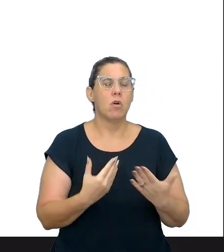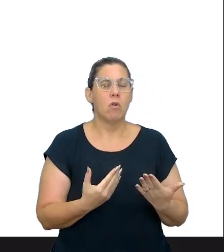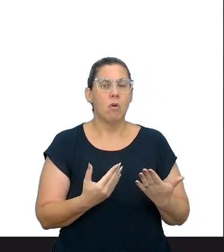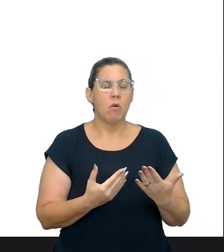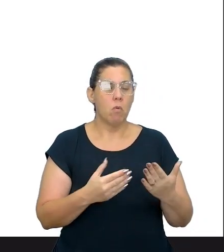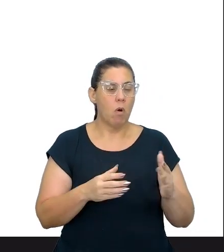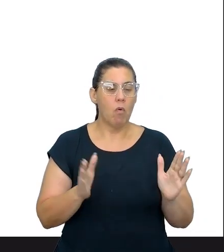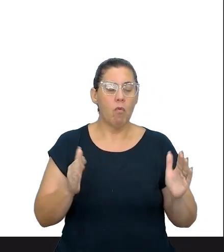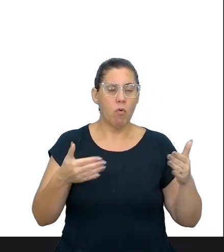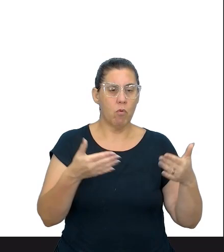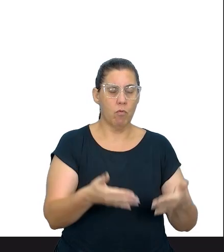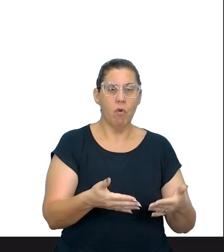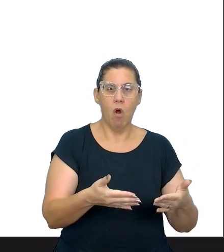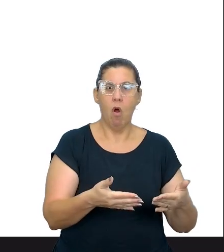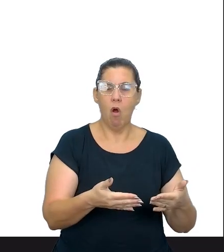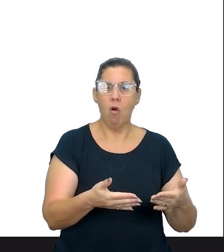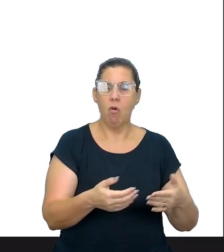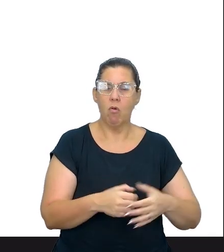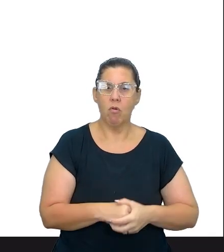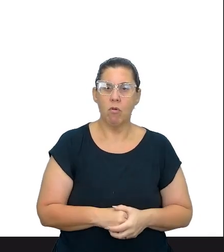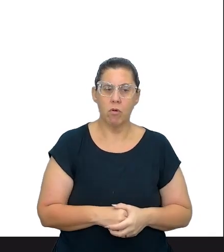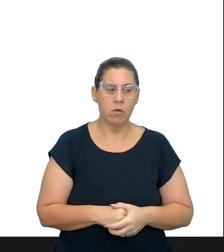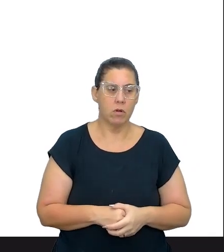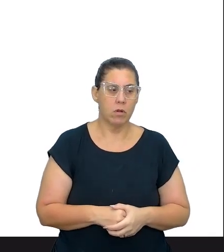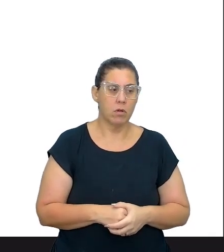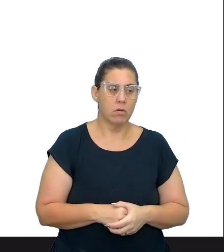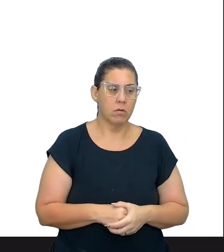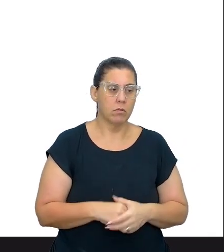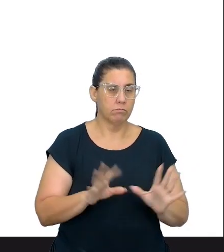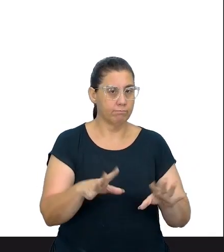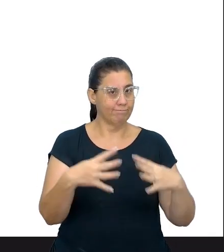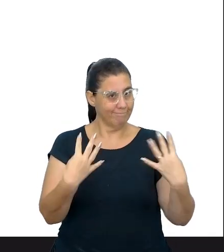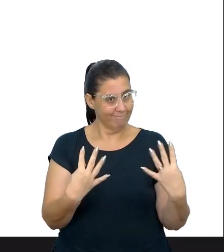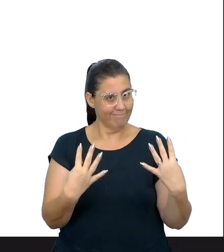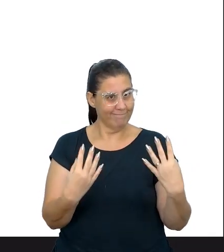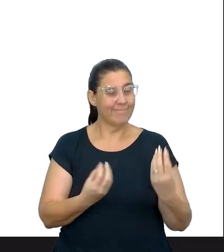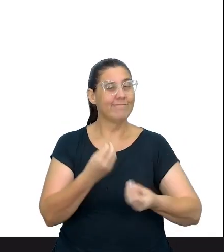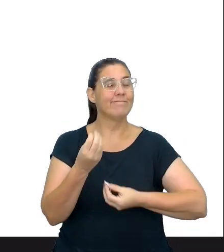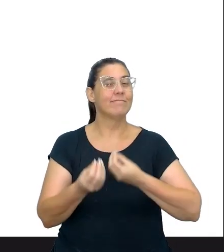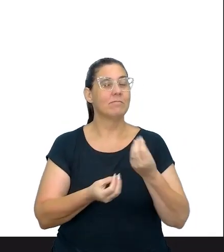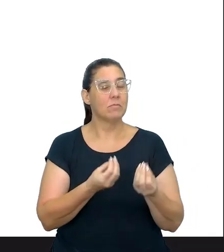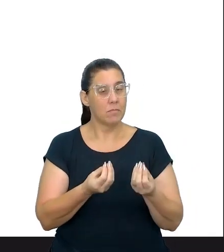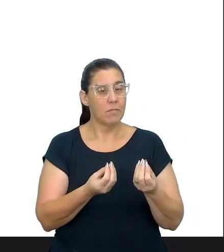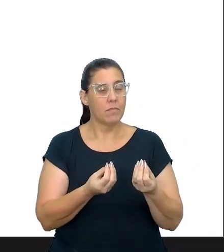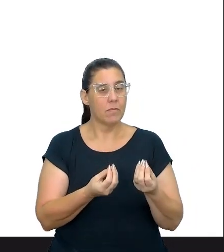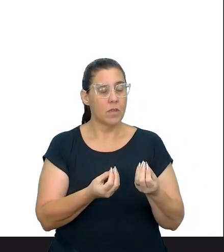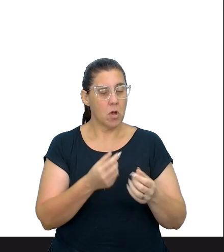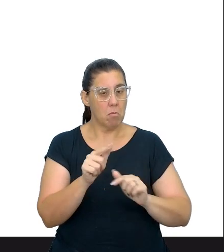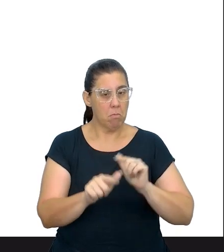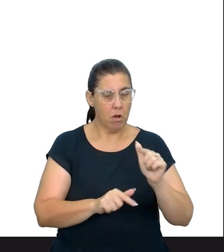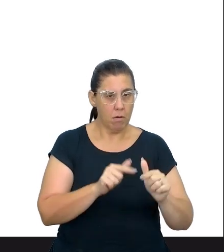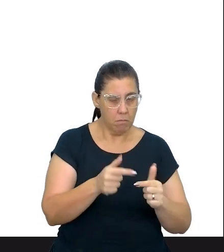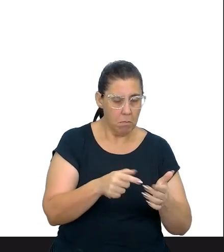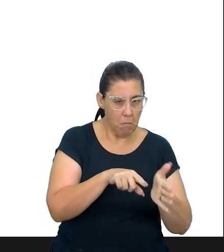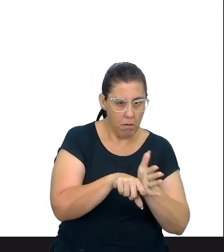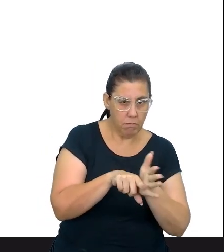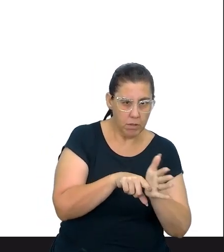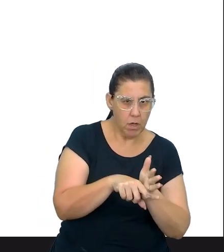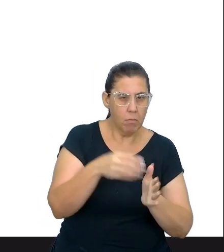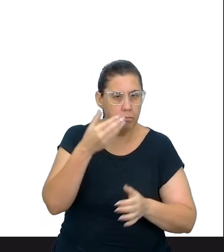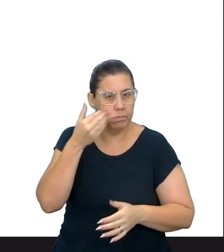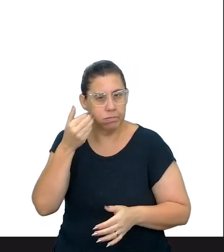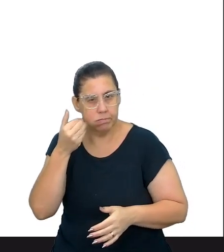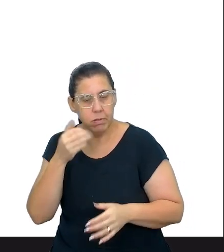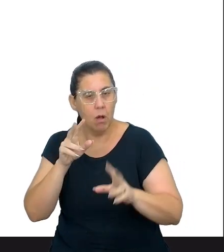-alvo, né? Onde esse texto se veicula, de que maneira a gente pode trabalhar isso. Então, vamos pesquisar, vamos aprofundar